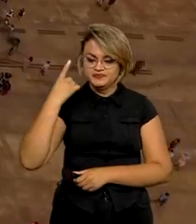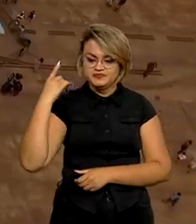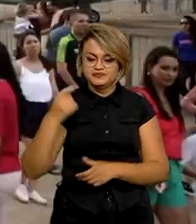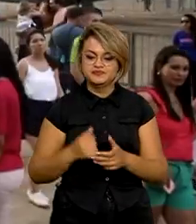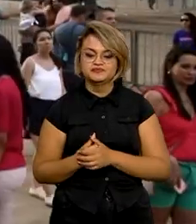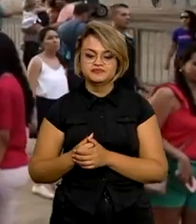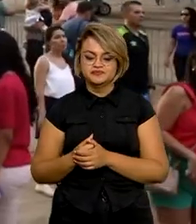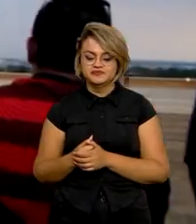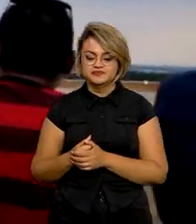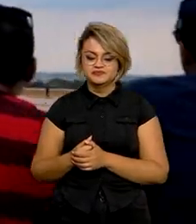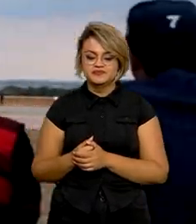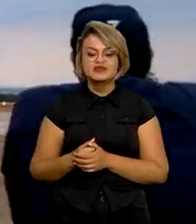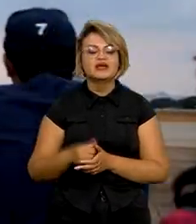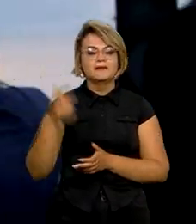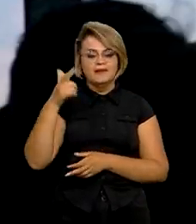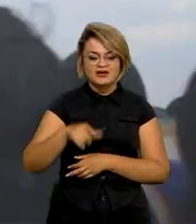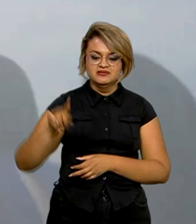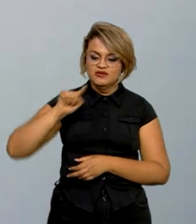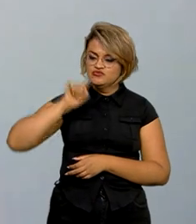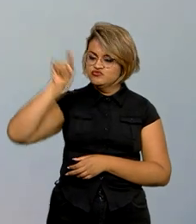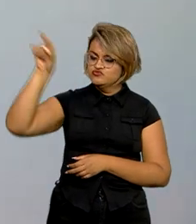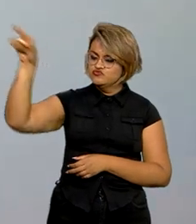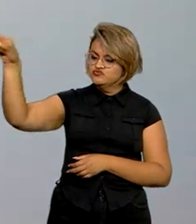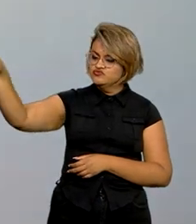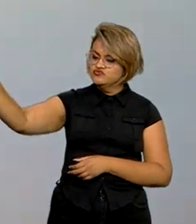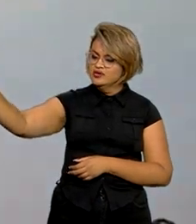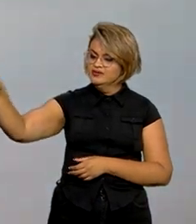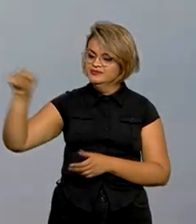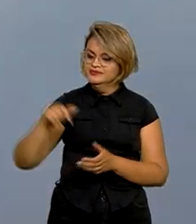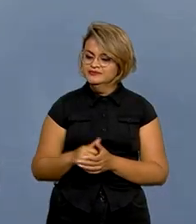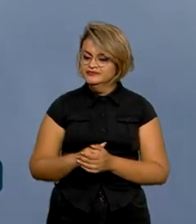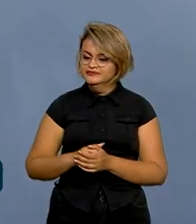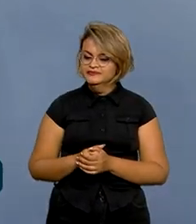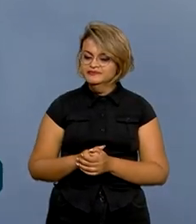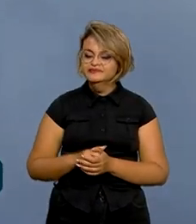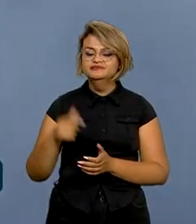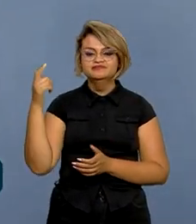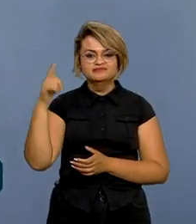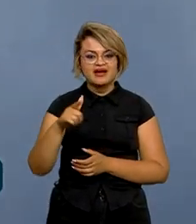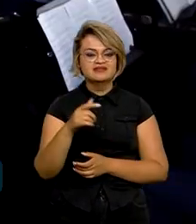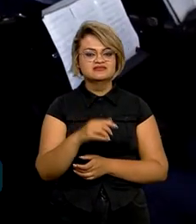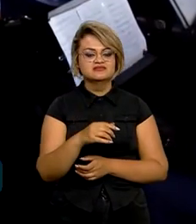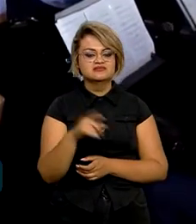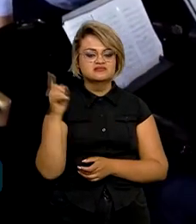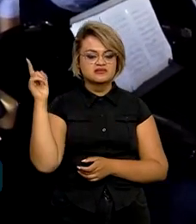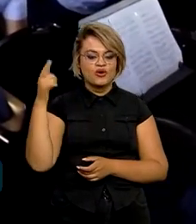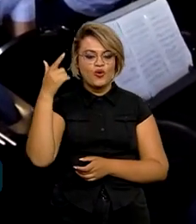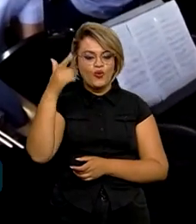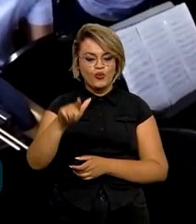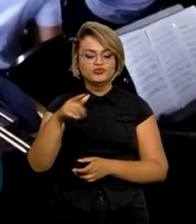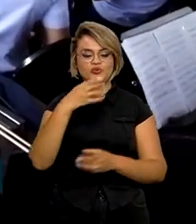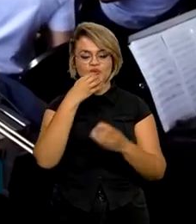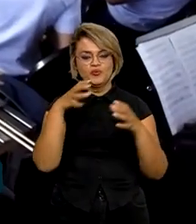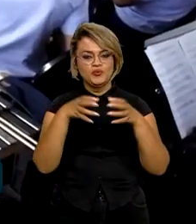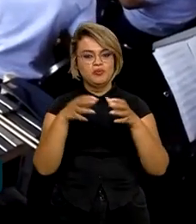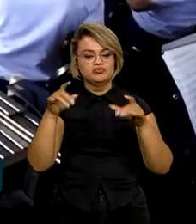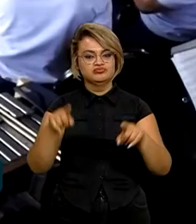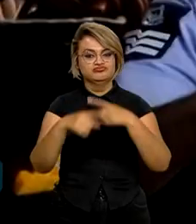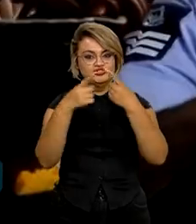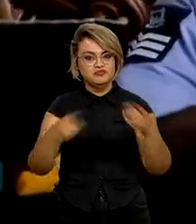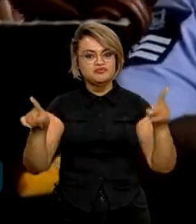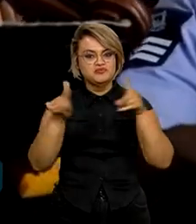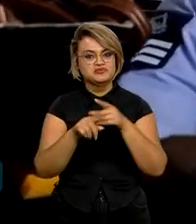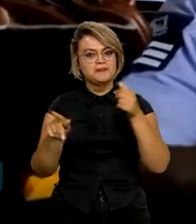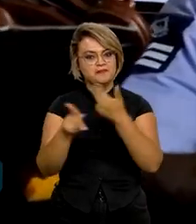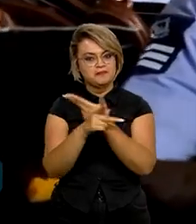militares e civis e a Esquadrilha da Fumaça. Também haverá a apresentação de cães de guerra e da Orquestra Sinfônica da